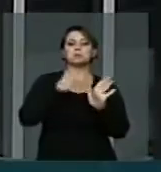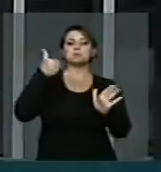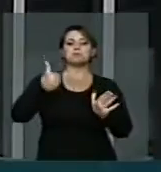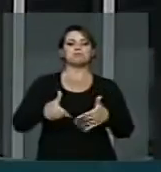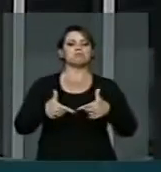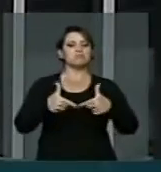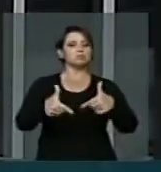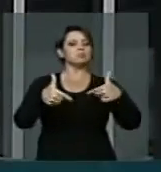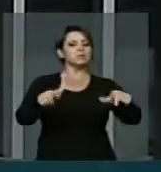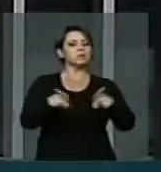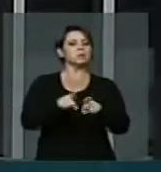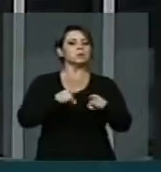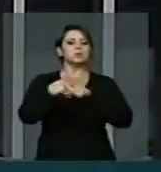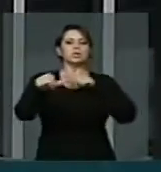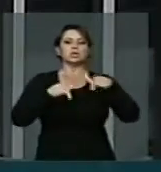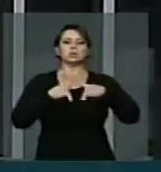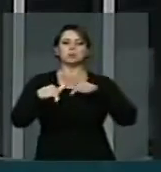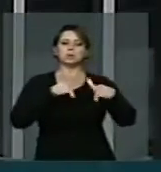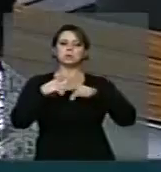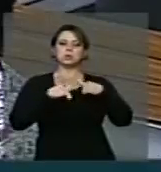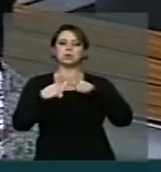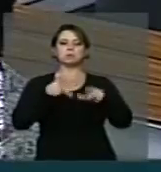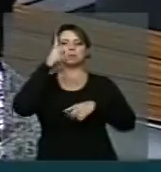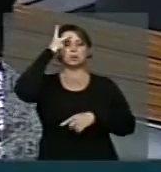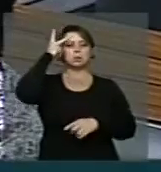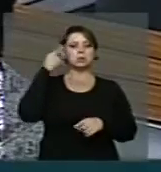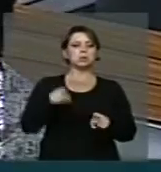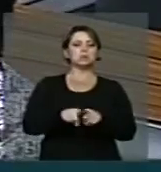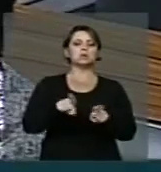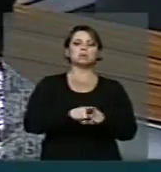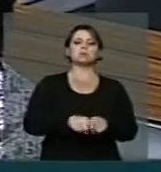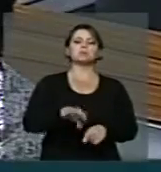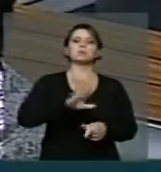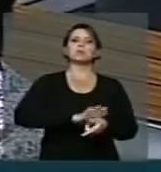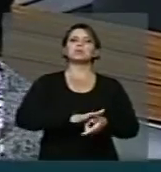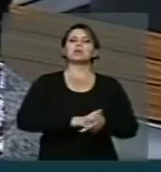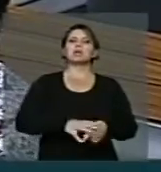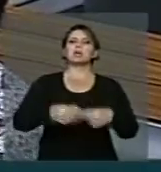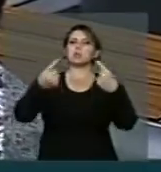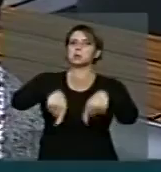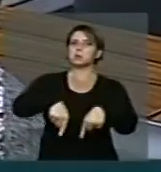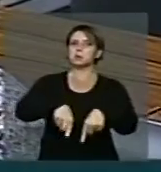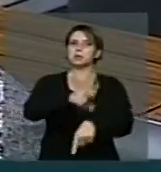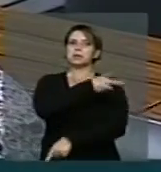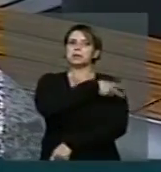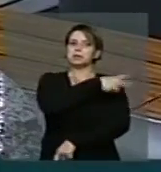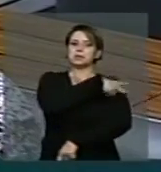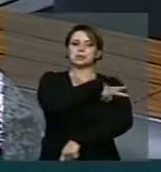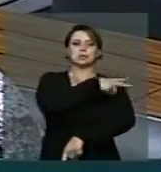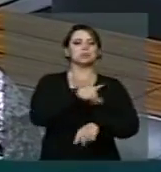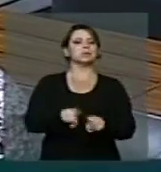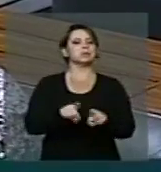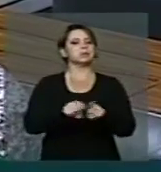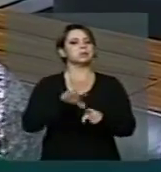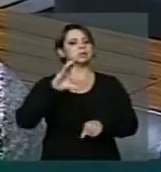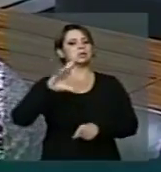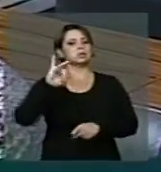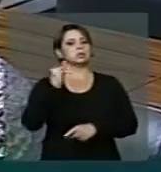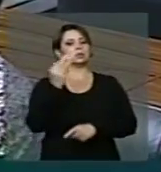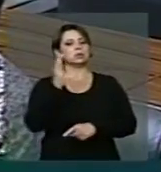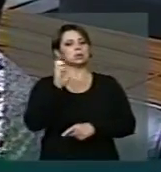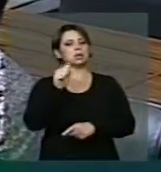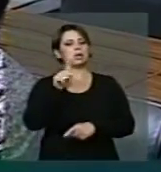expressiva de trabalhadores, com a repressão patronal, e o Estado a seu serviço, Chicago, Estados Unidos,